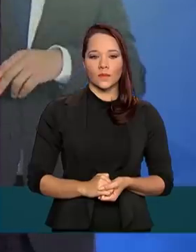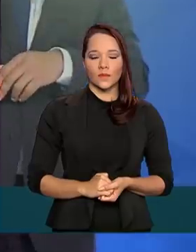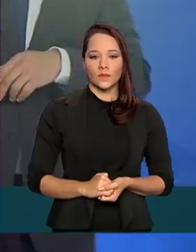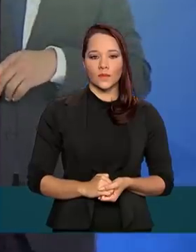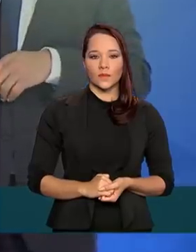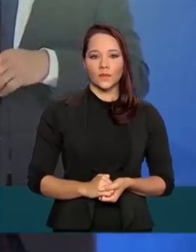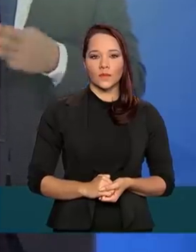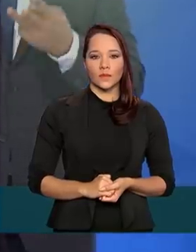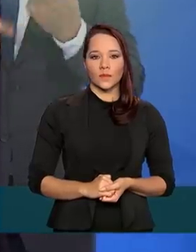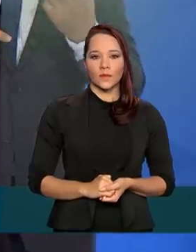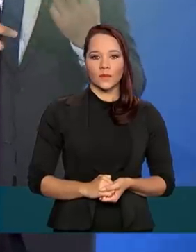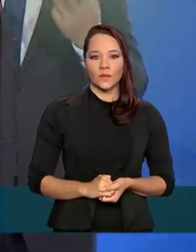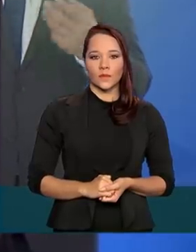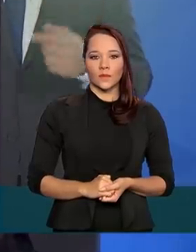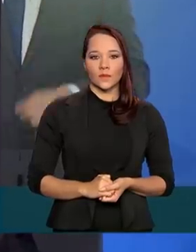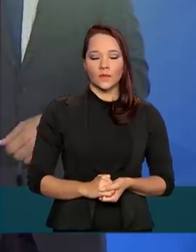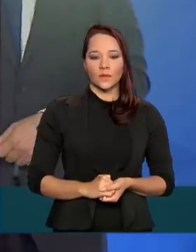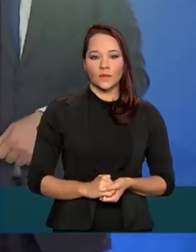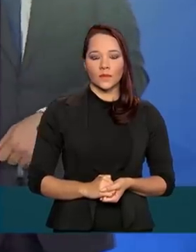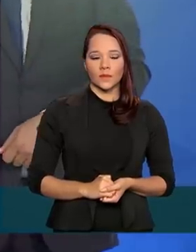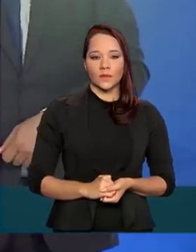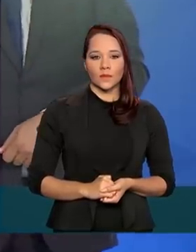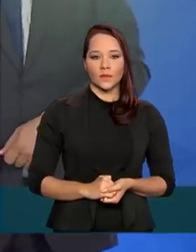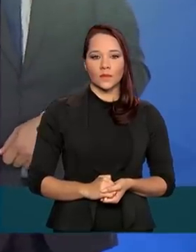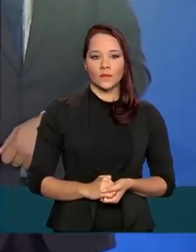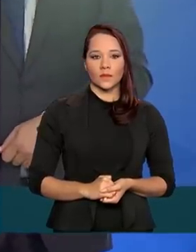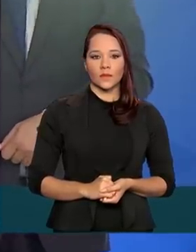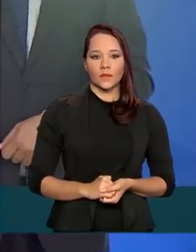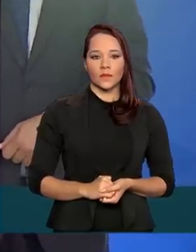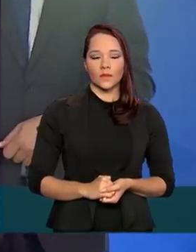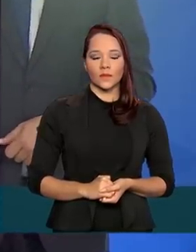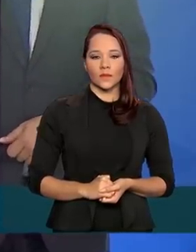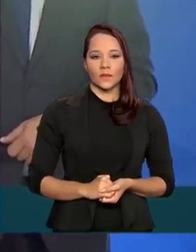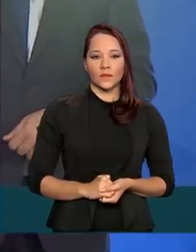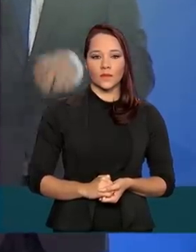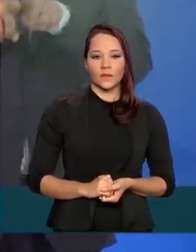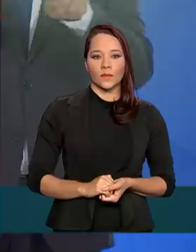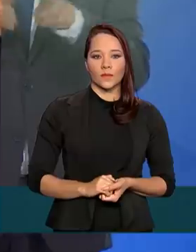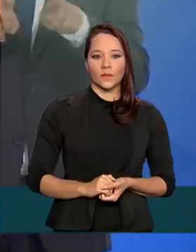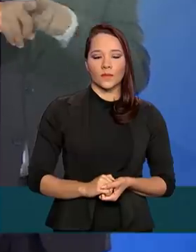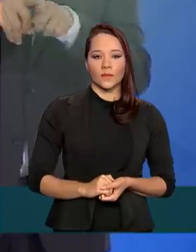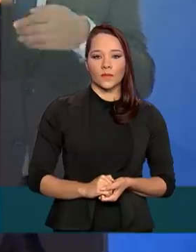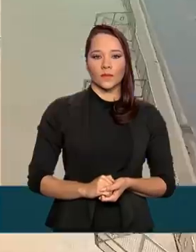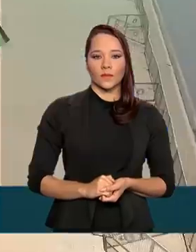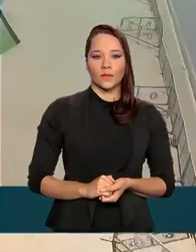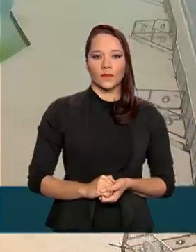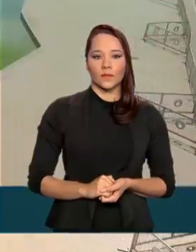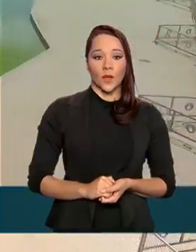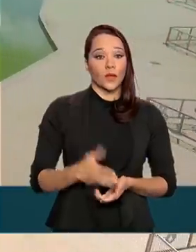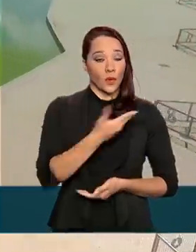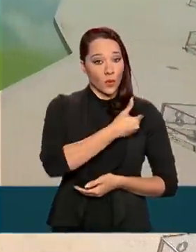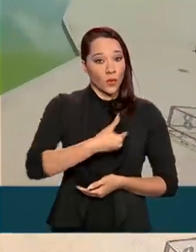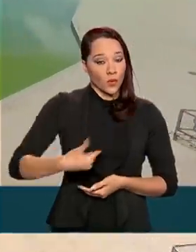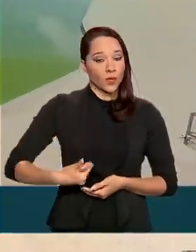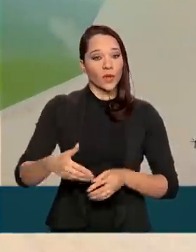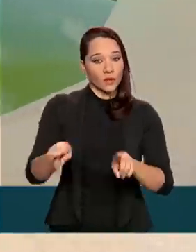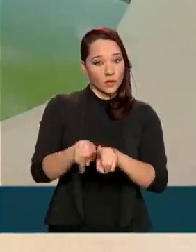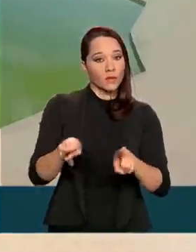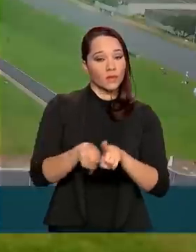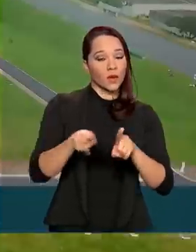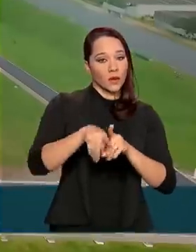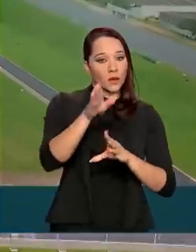por meio do Telegram e nos próximos dias também será por meio do WhatsApp. O governo também